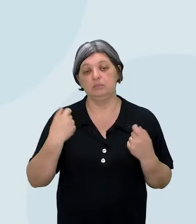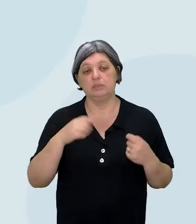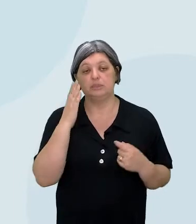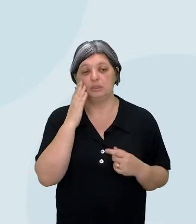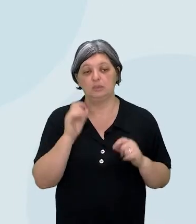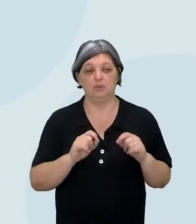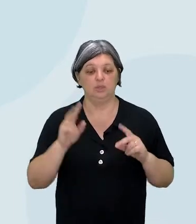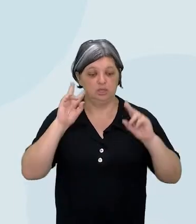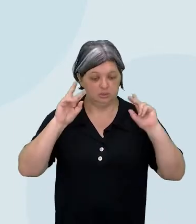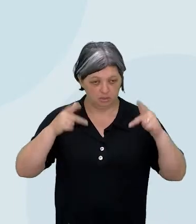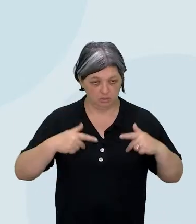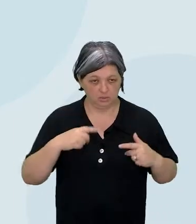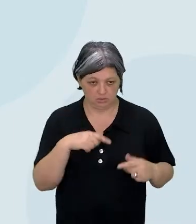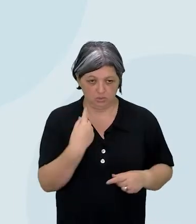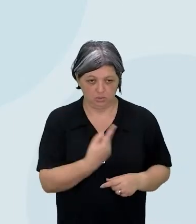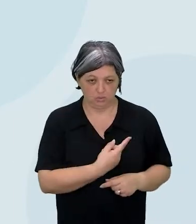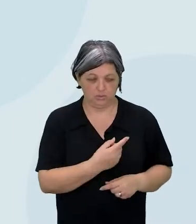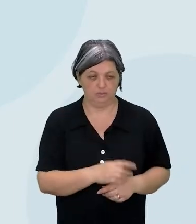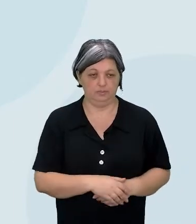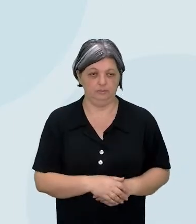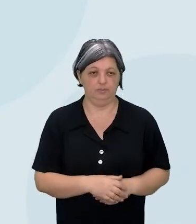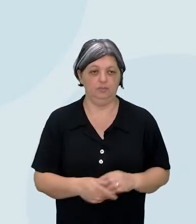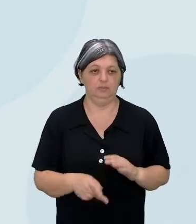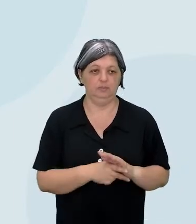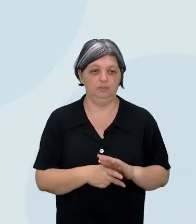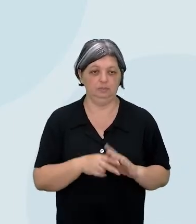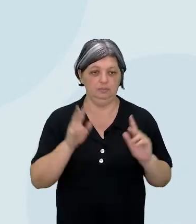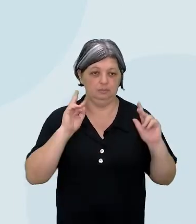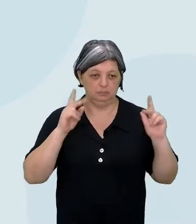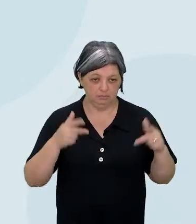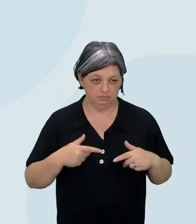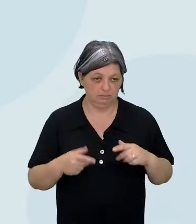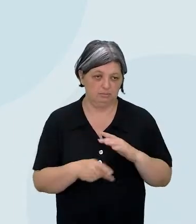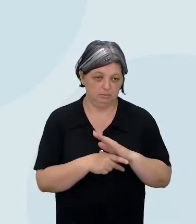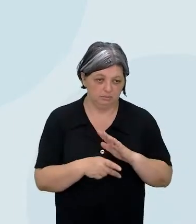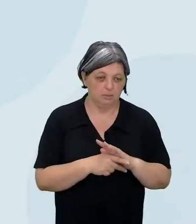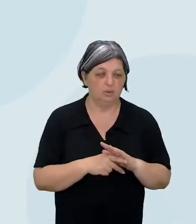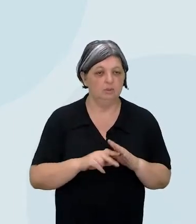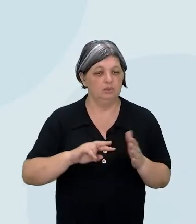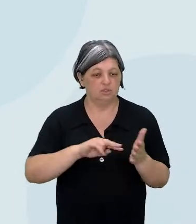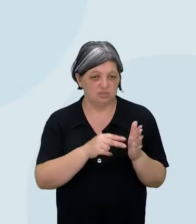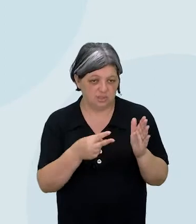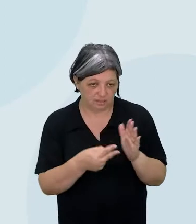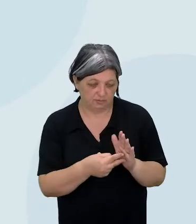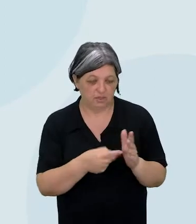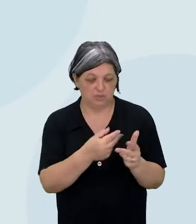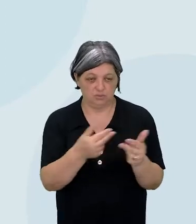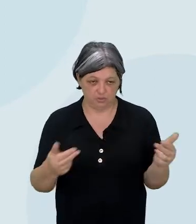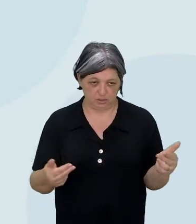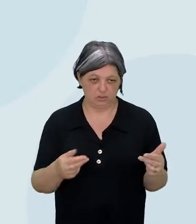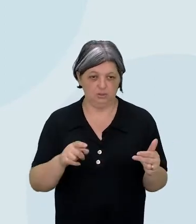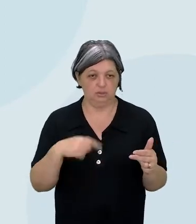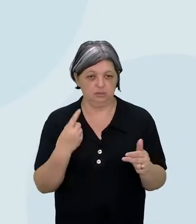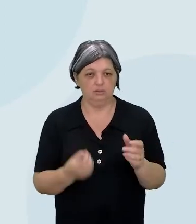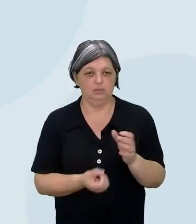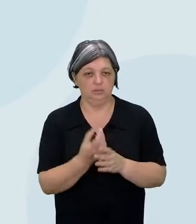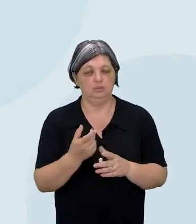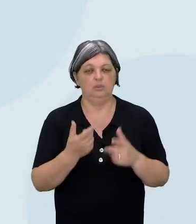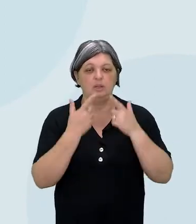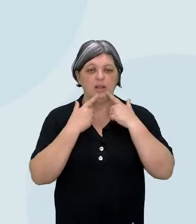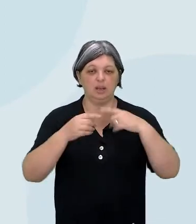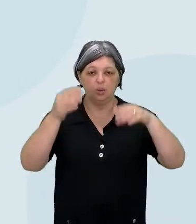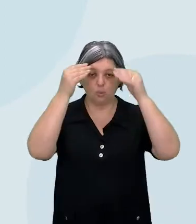somos seres humanos, enquanto seres humanos, somos produtores de significado, e a gente produz significado pela linguagem.